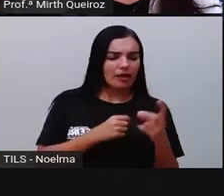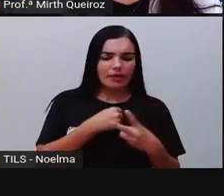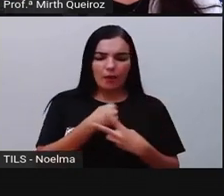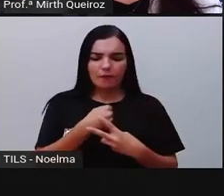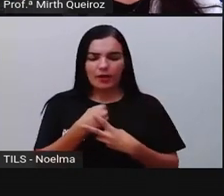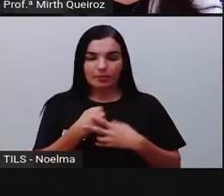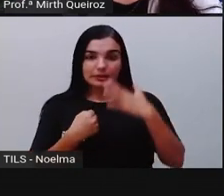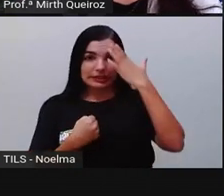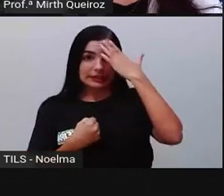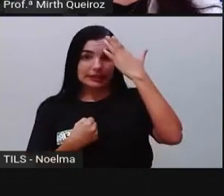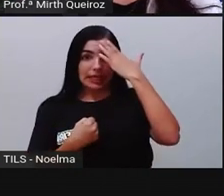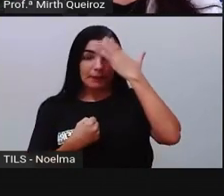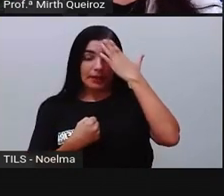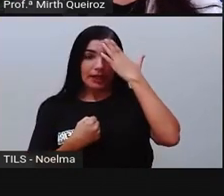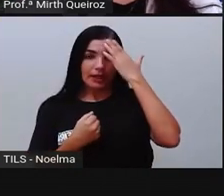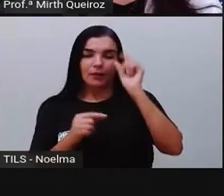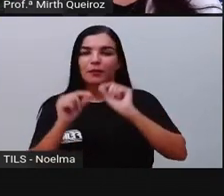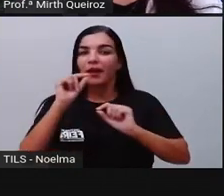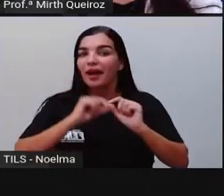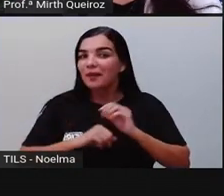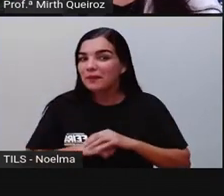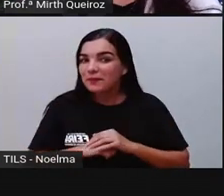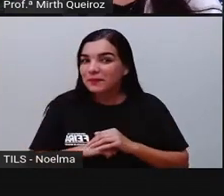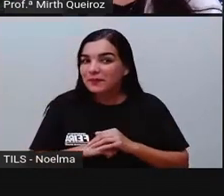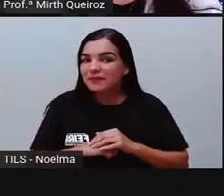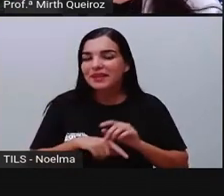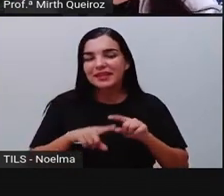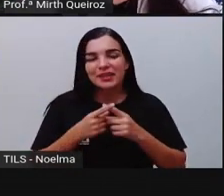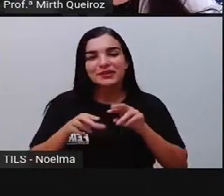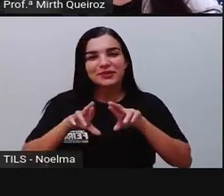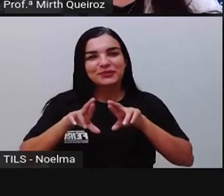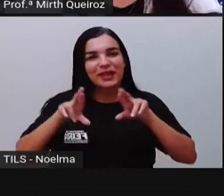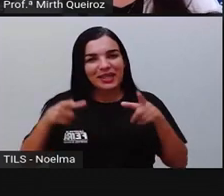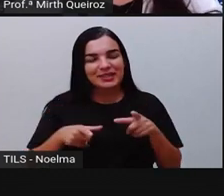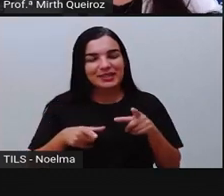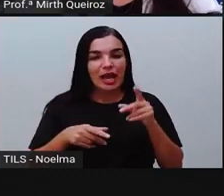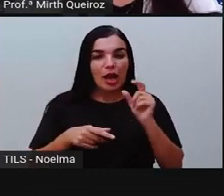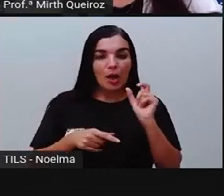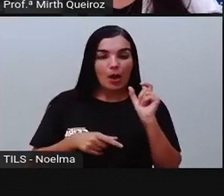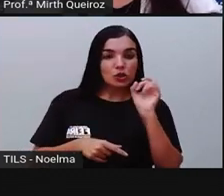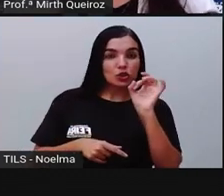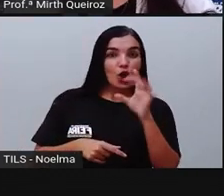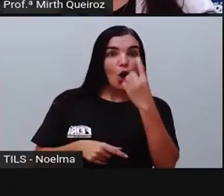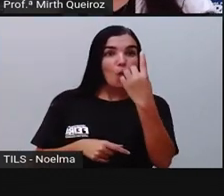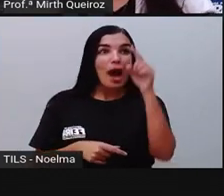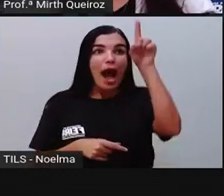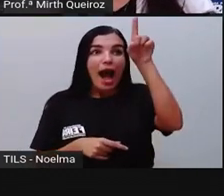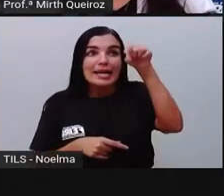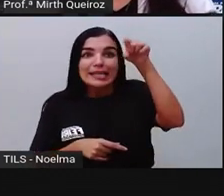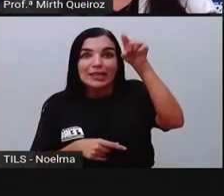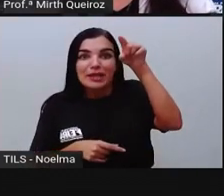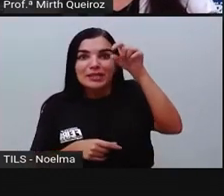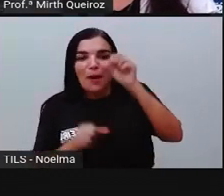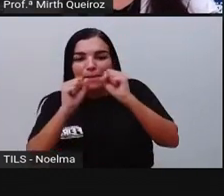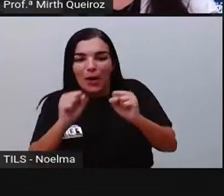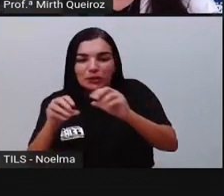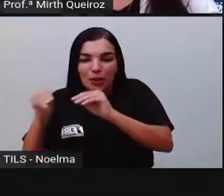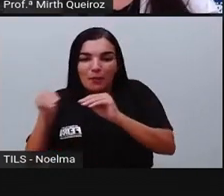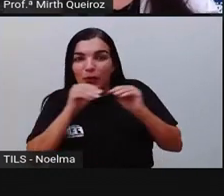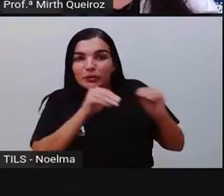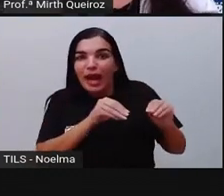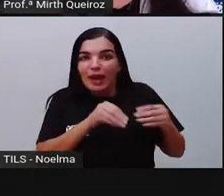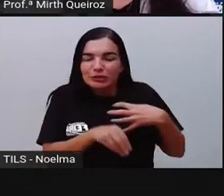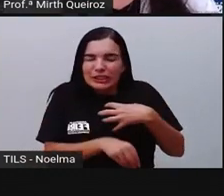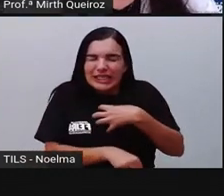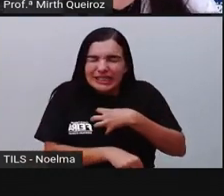Que é o sabiá, que é um pássaro, que é algo totalmente diferente. Então, olha só como a acentuação pode mudar